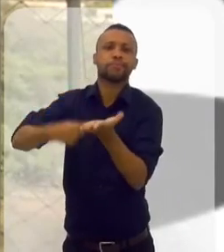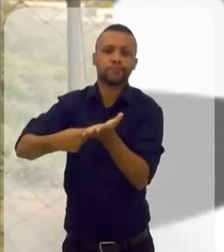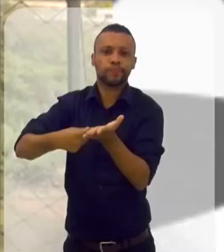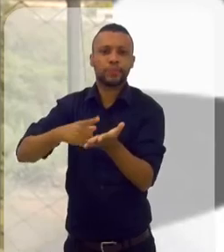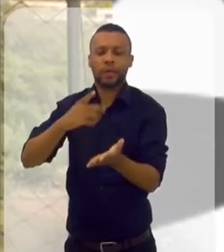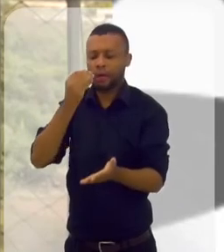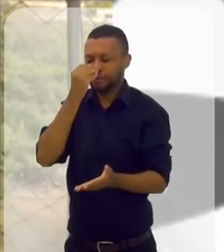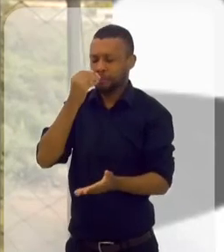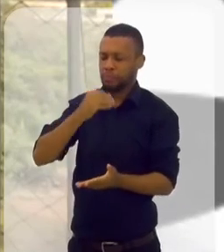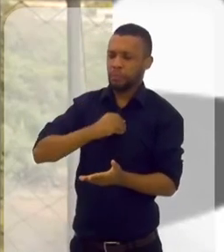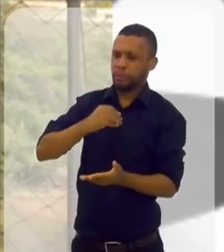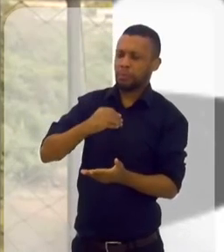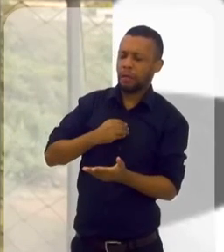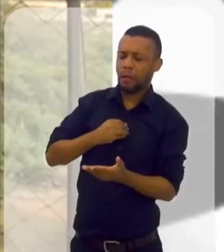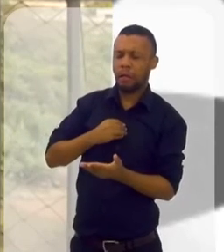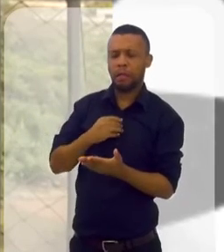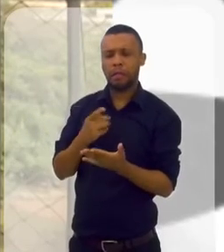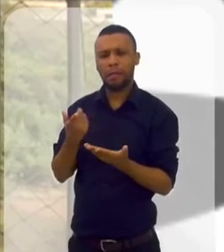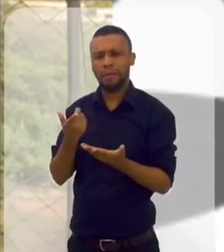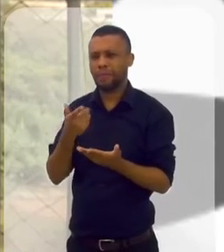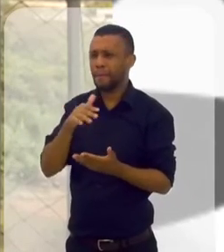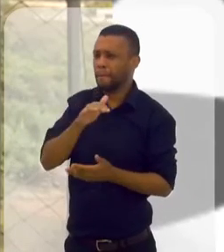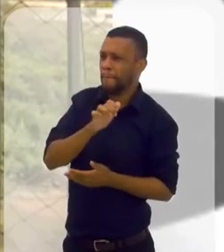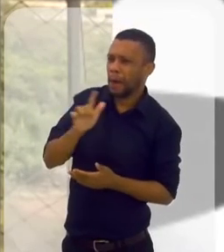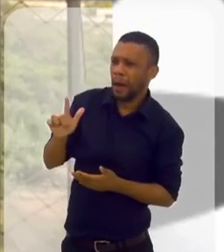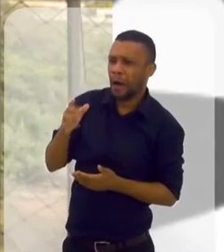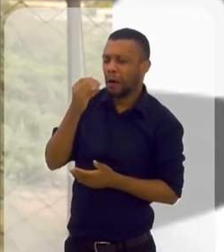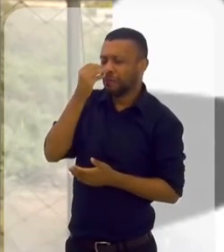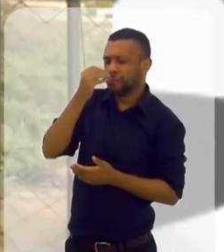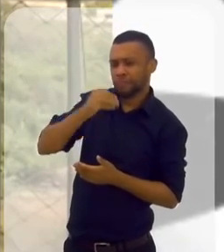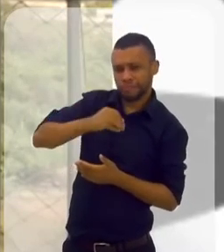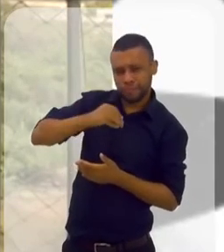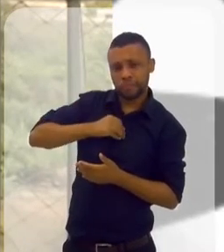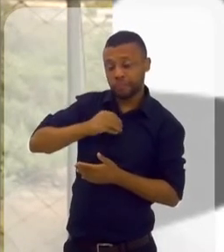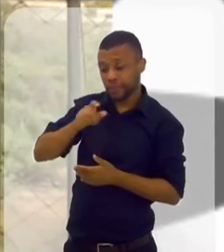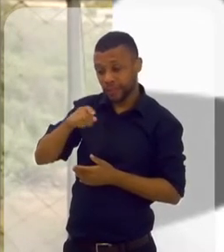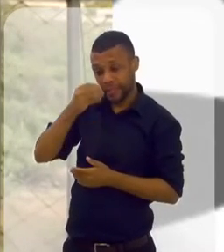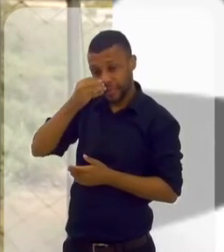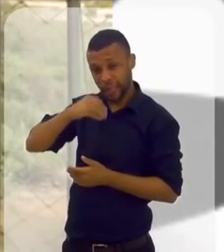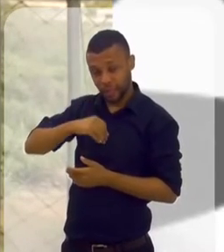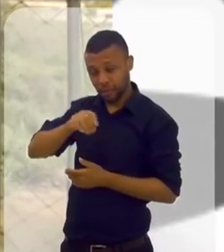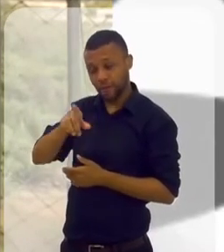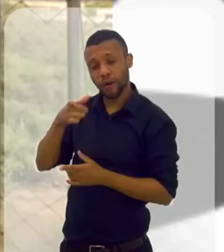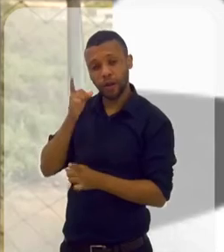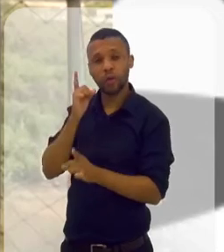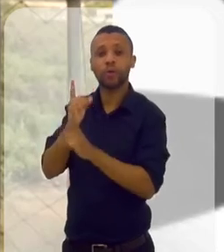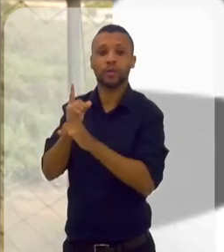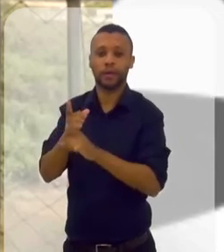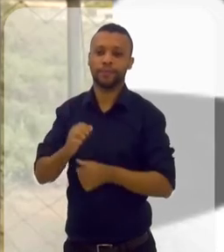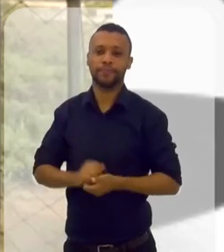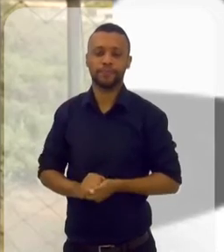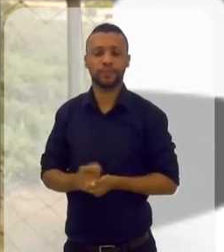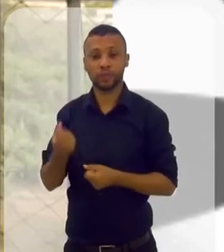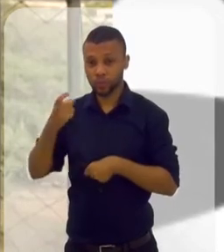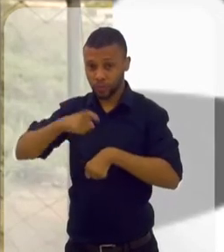A pessoa traz rejeição, sou rejeitada, rejeitada. Não sinto mal, mal, mal, mal rejeitada. Eu vou buscar essa rejeição. Quando eu achar a rejeição, eu